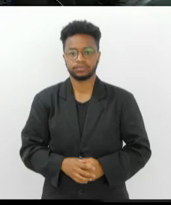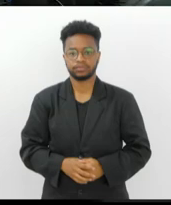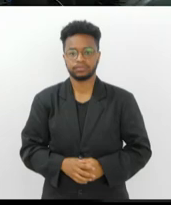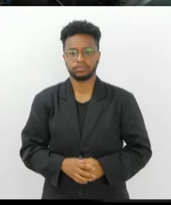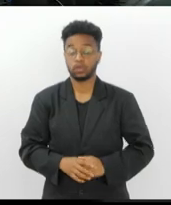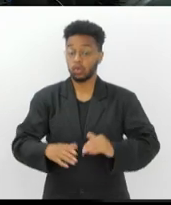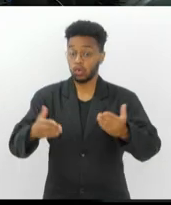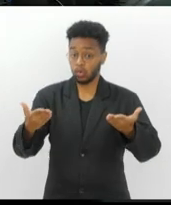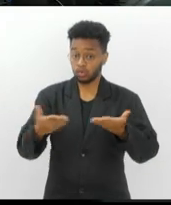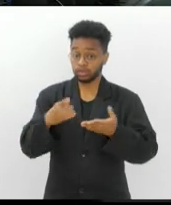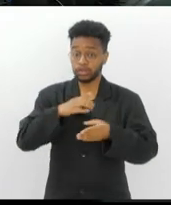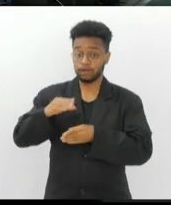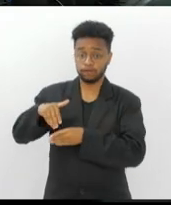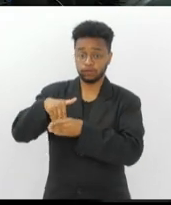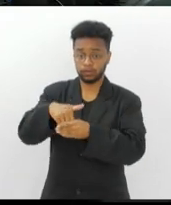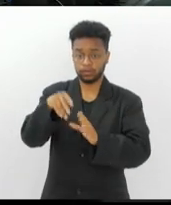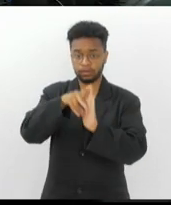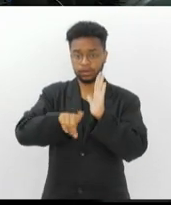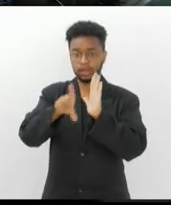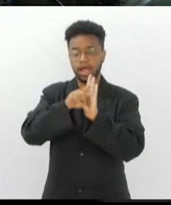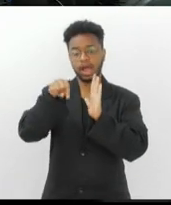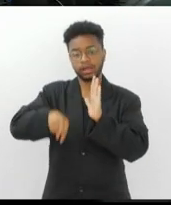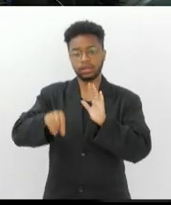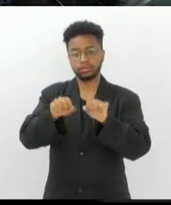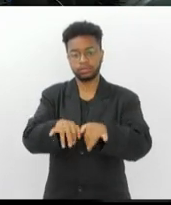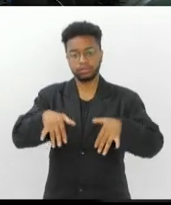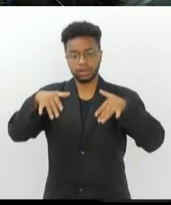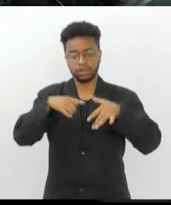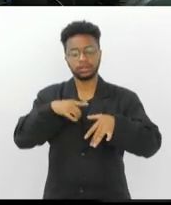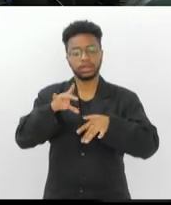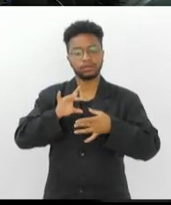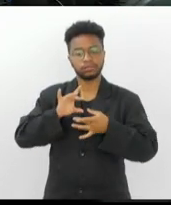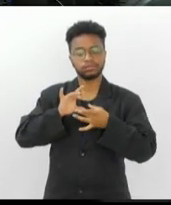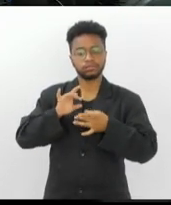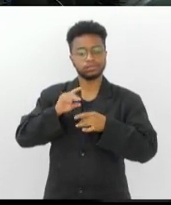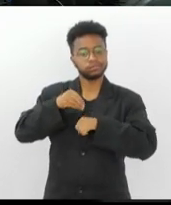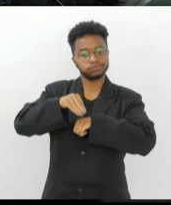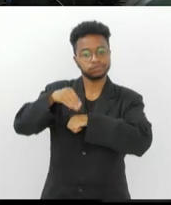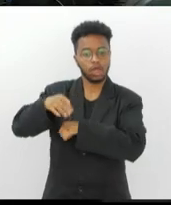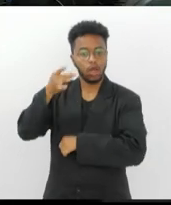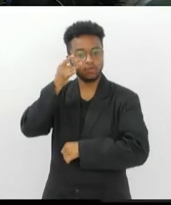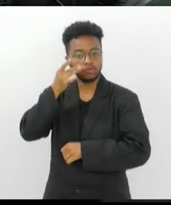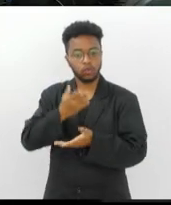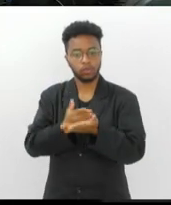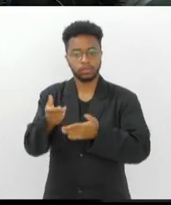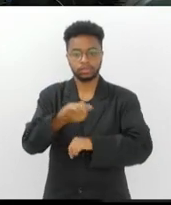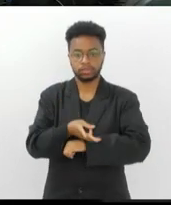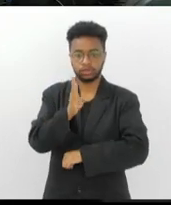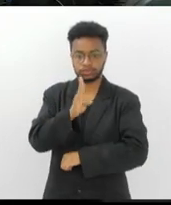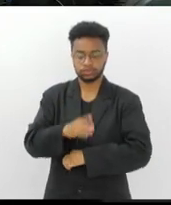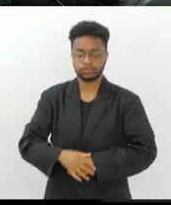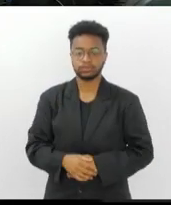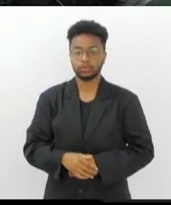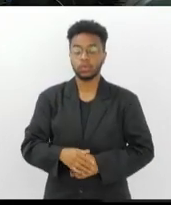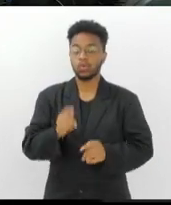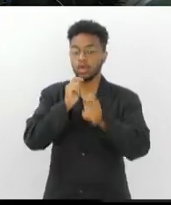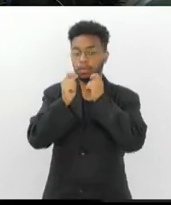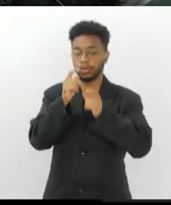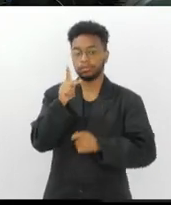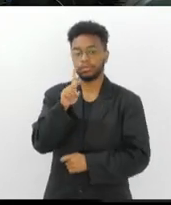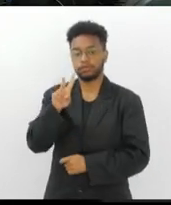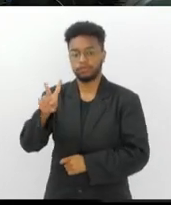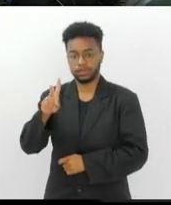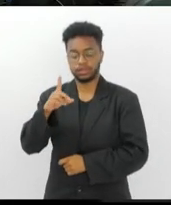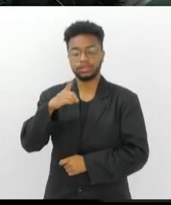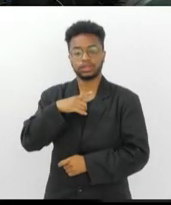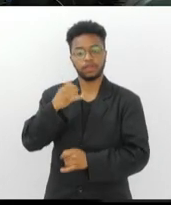E hoje tem votação de projetos aqui no plenário com transmissão ao vivo da TV Alerje a partir das 3 horas da tarde. O repórter Paulo Vitor Viviani